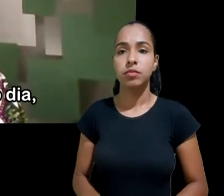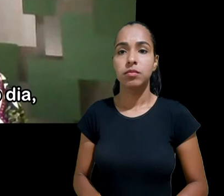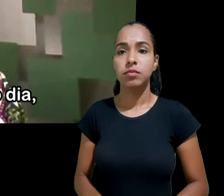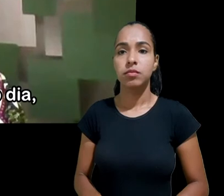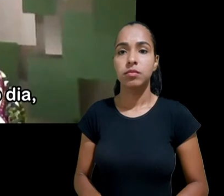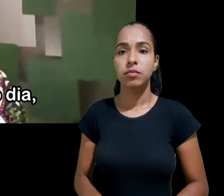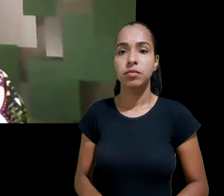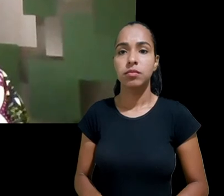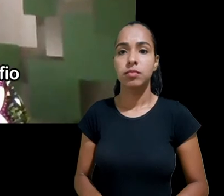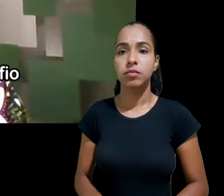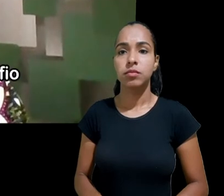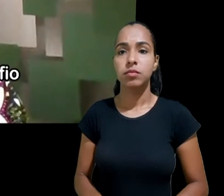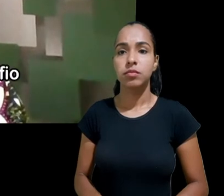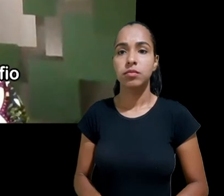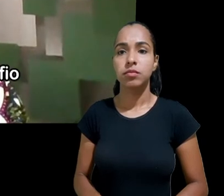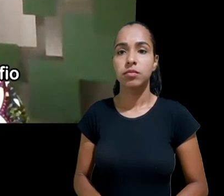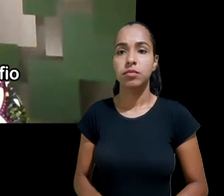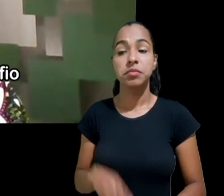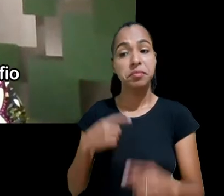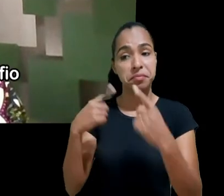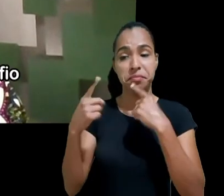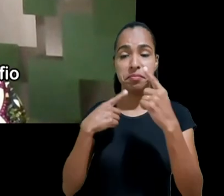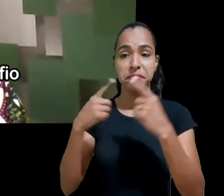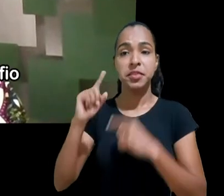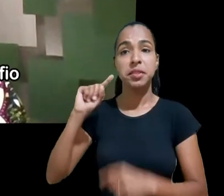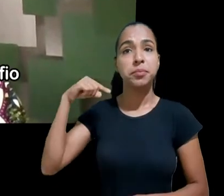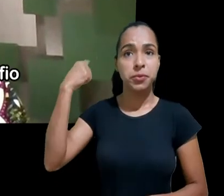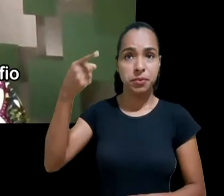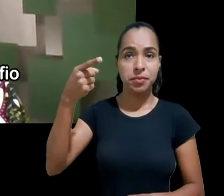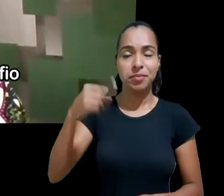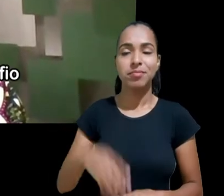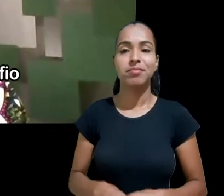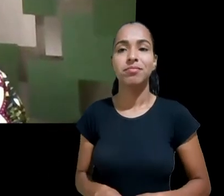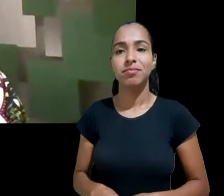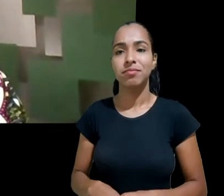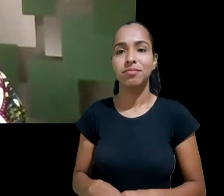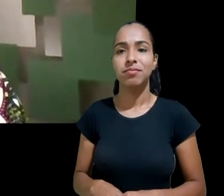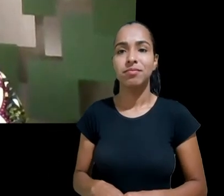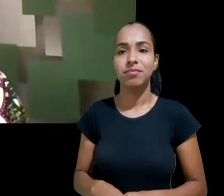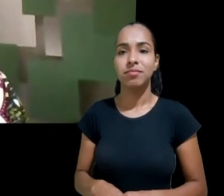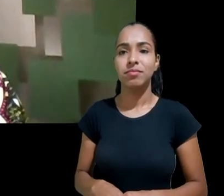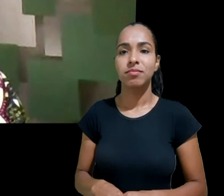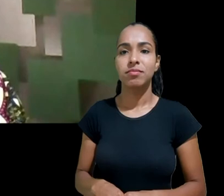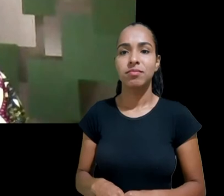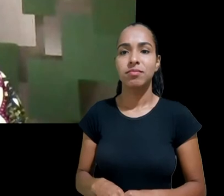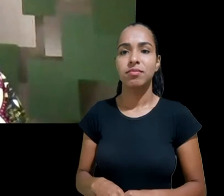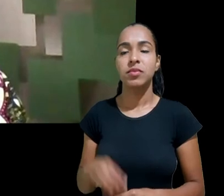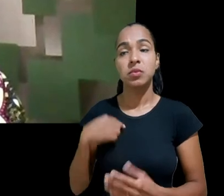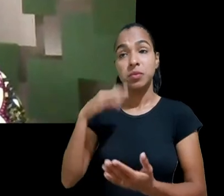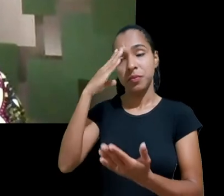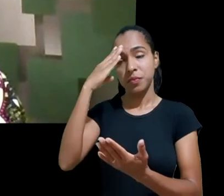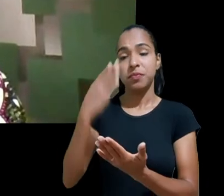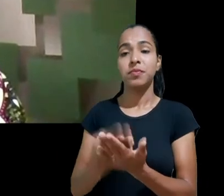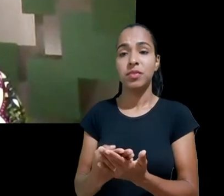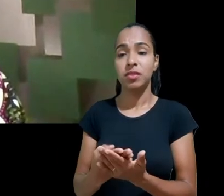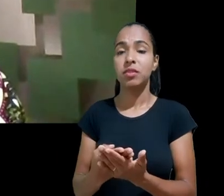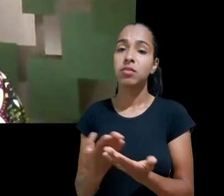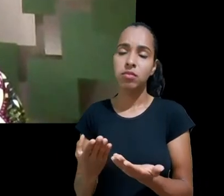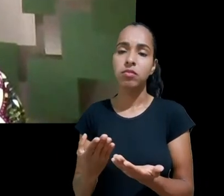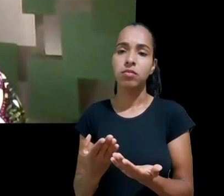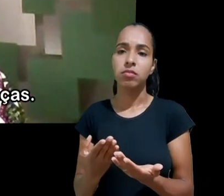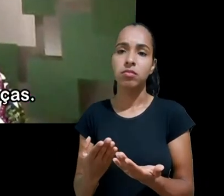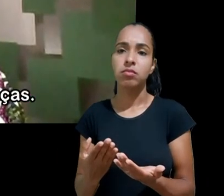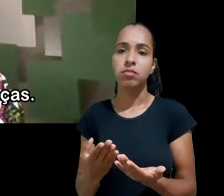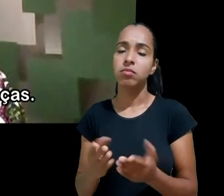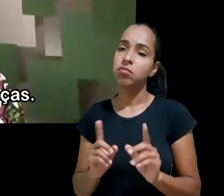para outro dia e não estou dizendo que não confio no que estão fazendo mas todos sabemos que elas às vezes priorizam o